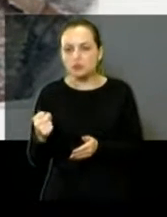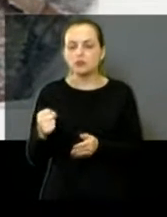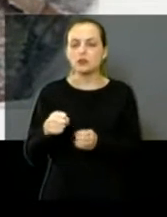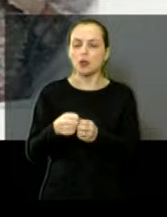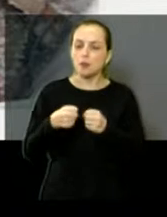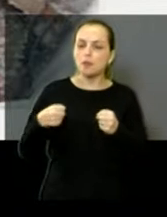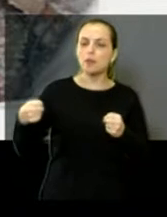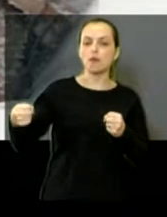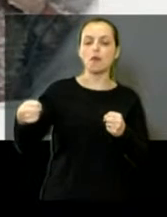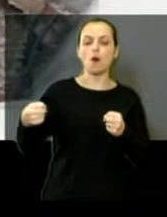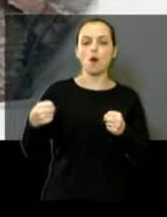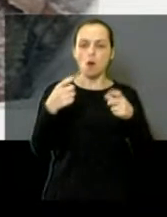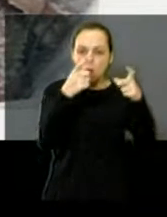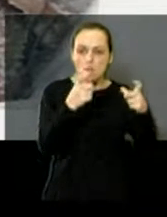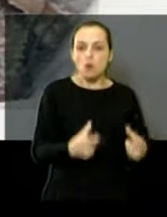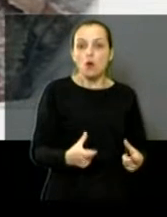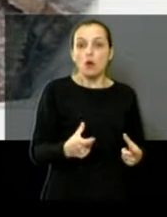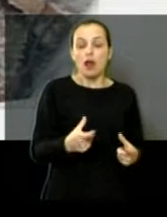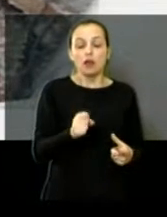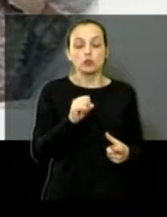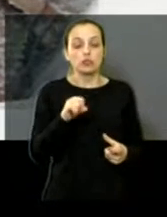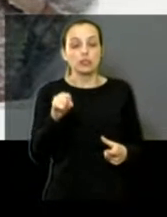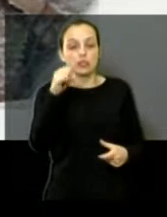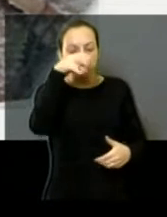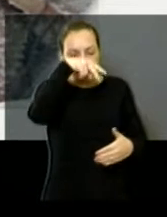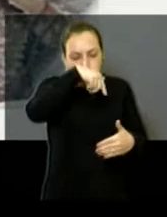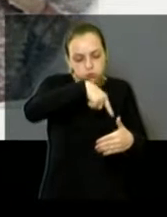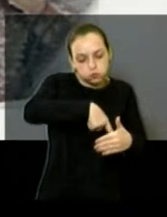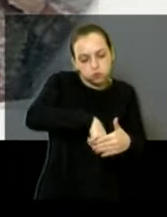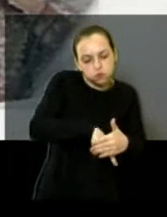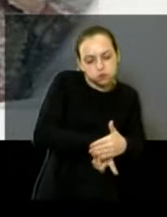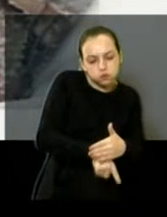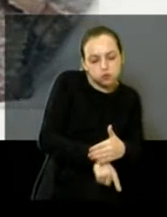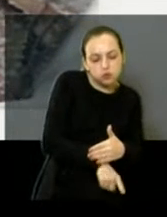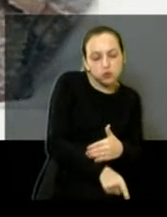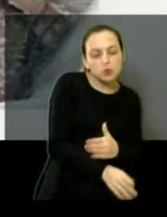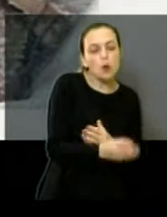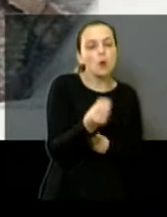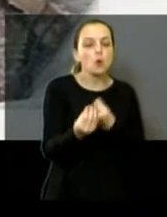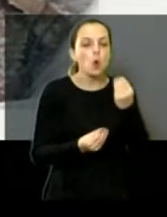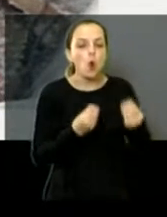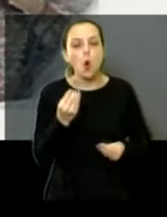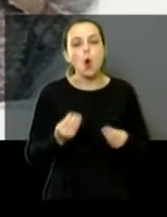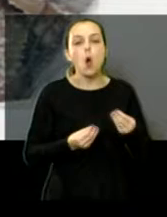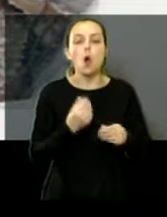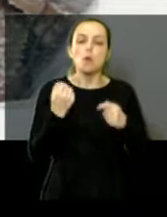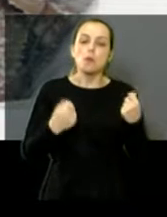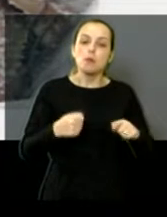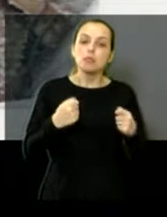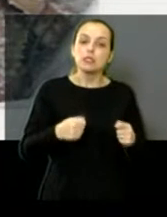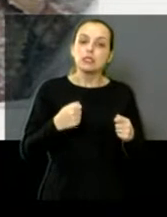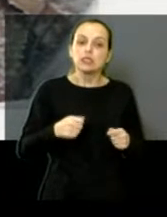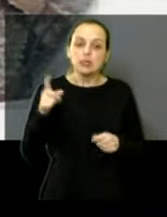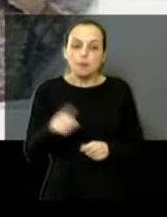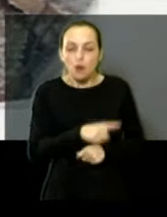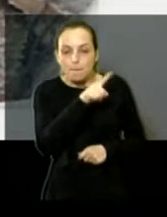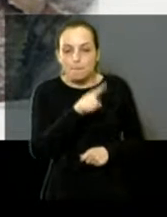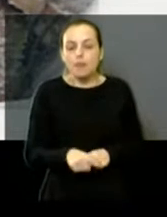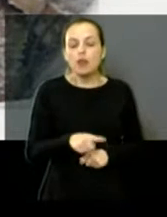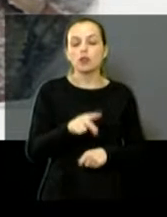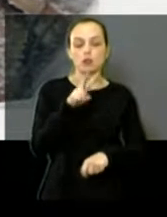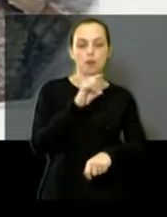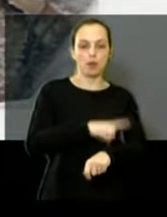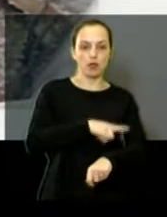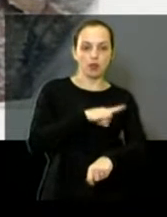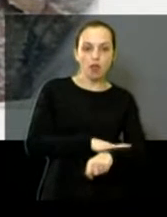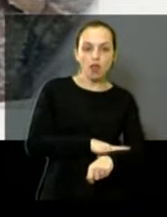Um buraco tremendo, se cair em dois metros de profundidade do lado do banheiro, tem que ser interditado imediatamente aquilo lá. Que